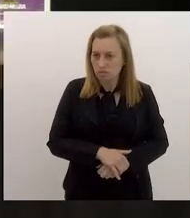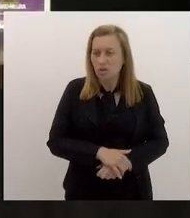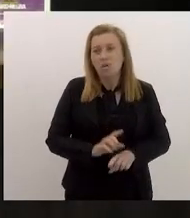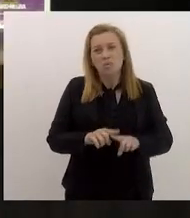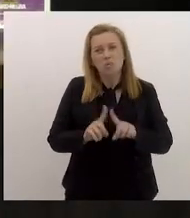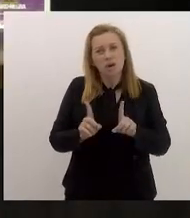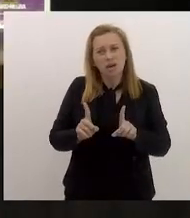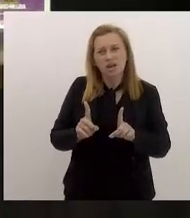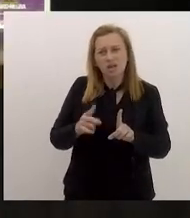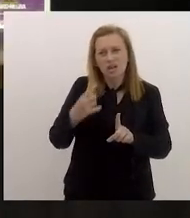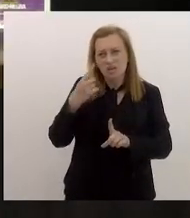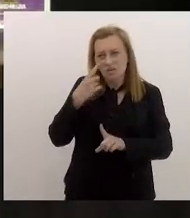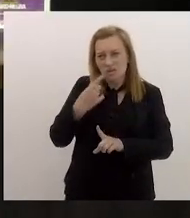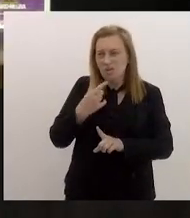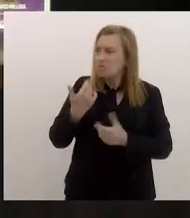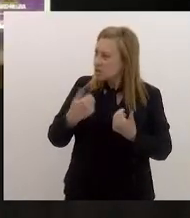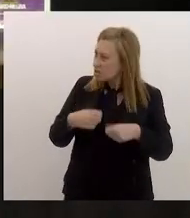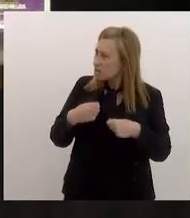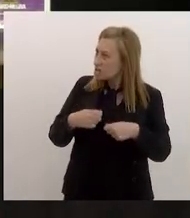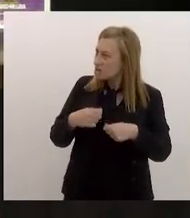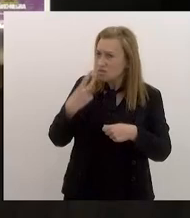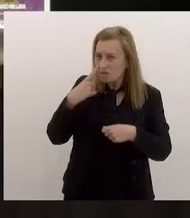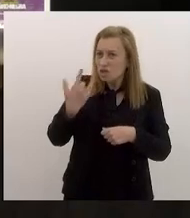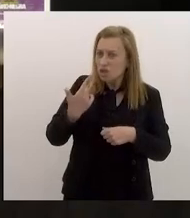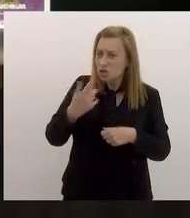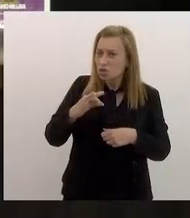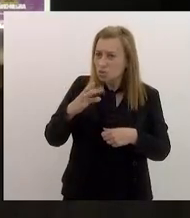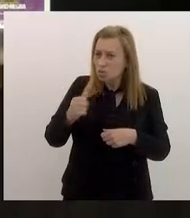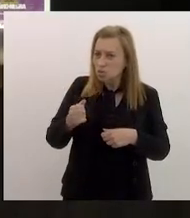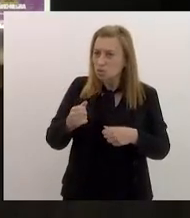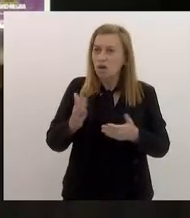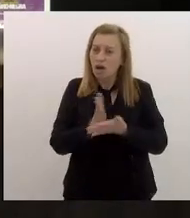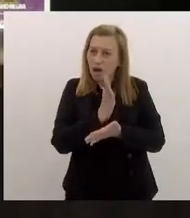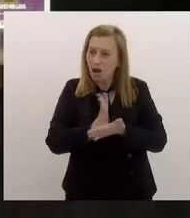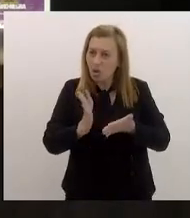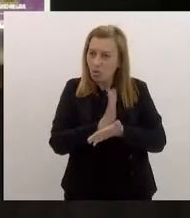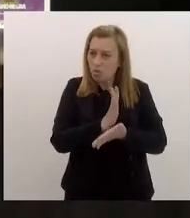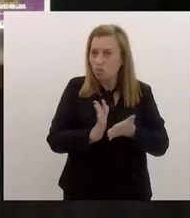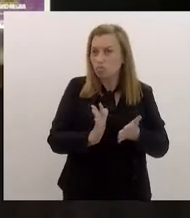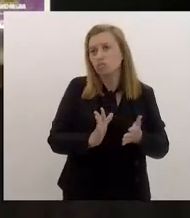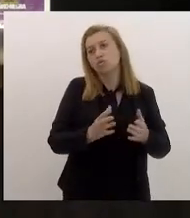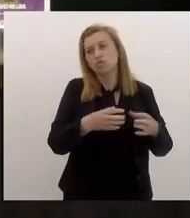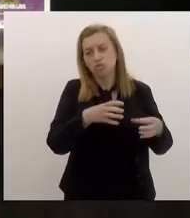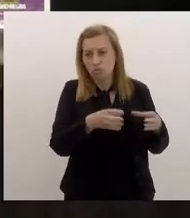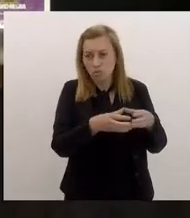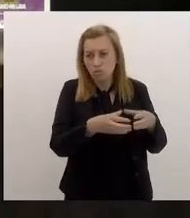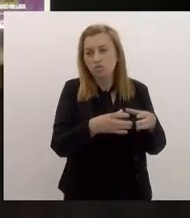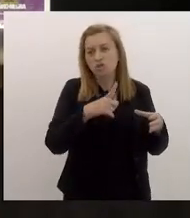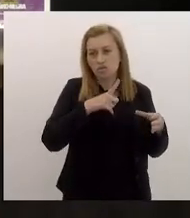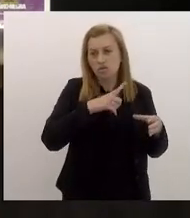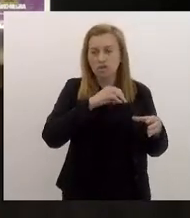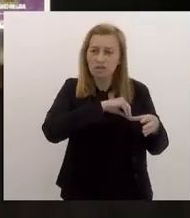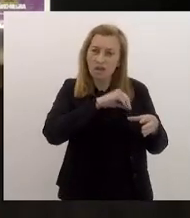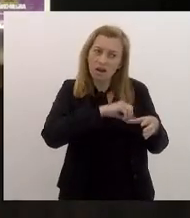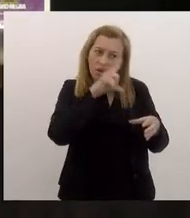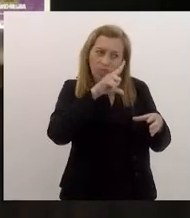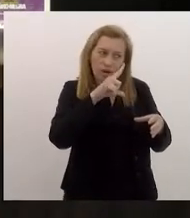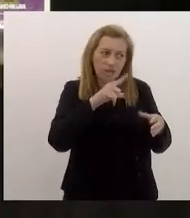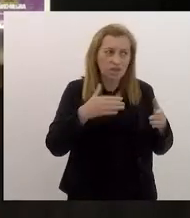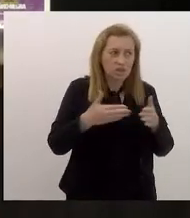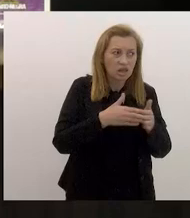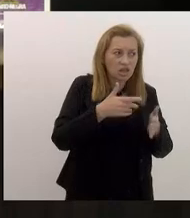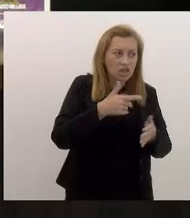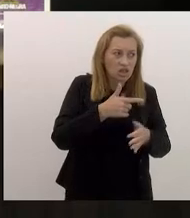Mas revisar ele tem que fazer mesmo, porque tem alguns, algumas categorias tiveram aumento até, se não me engano, janeiro de 2019.